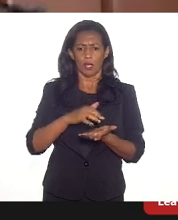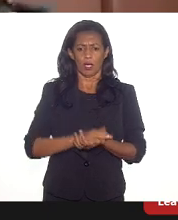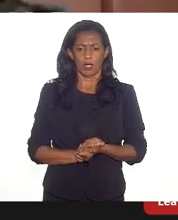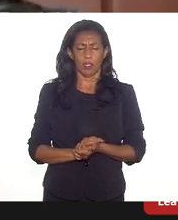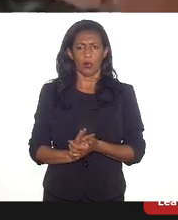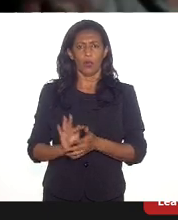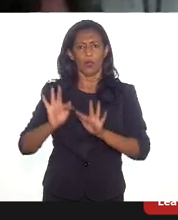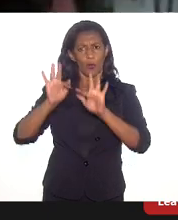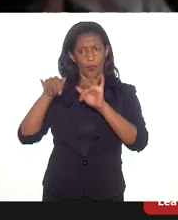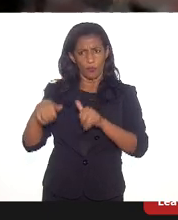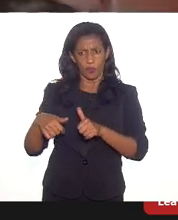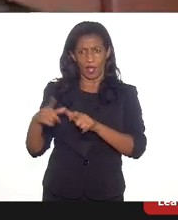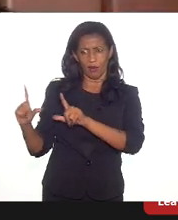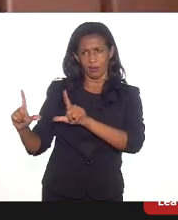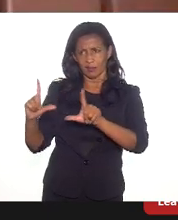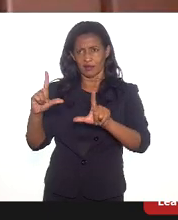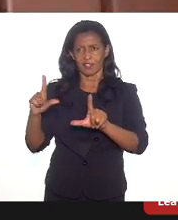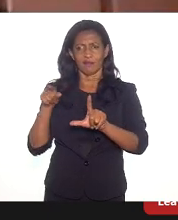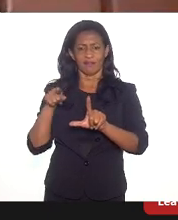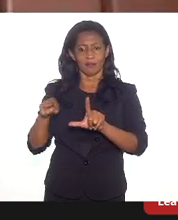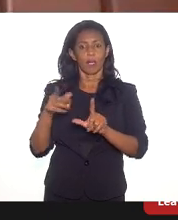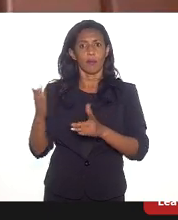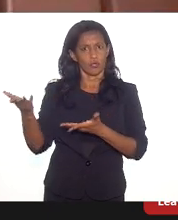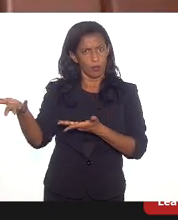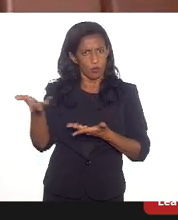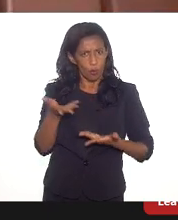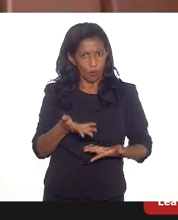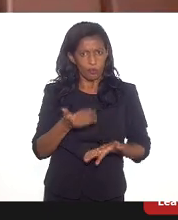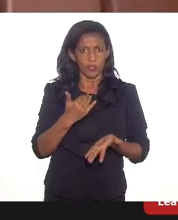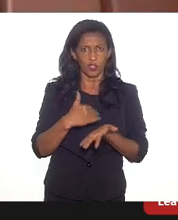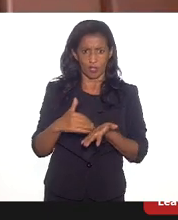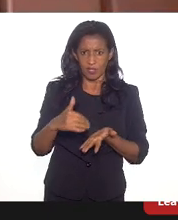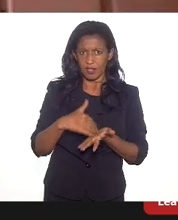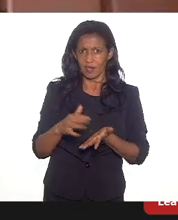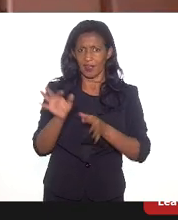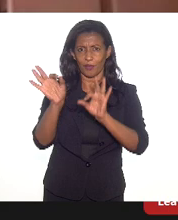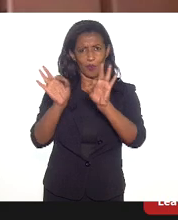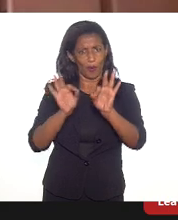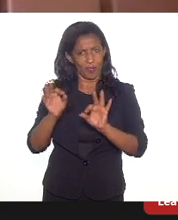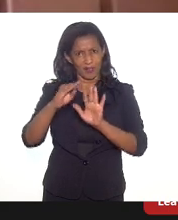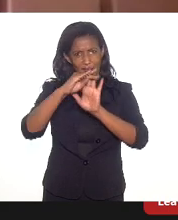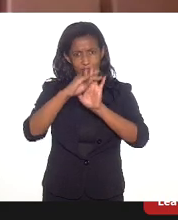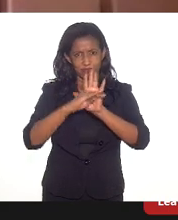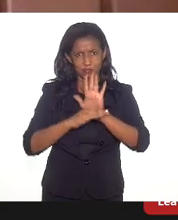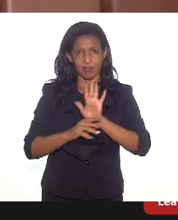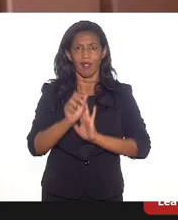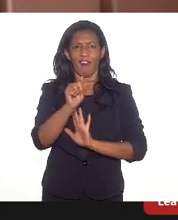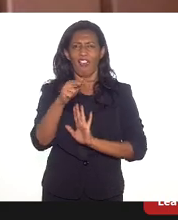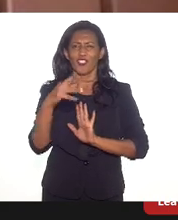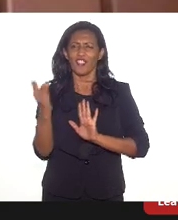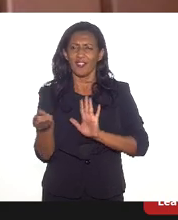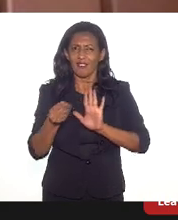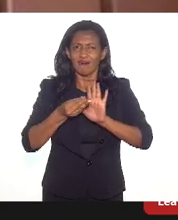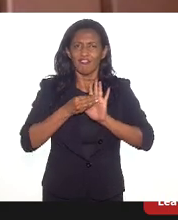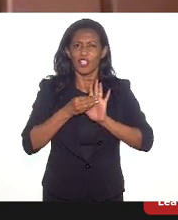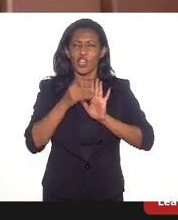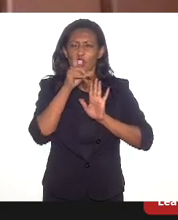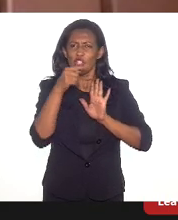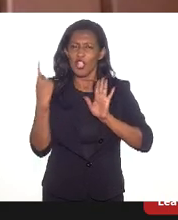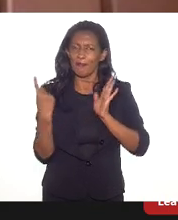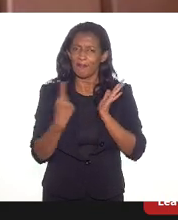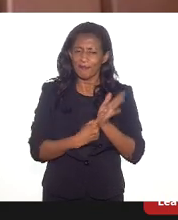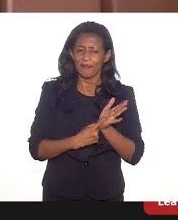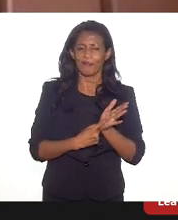fará uma saudação, mas já fica aqui o convite, viu, secretário, para organizar a sua agenda para quinta-feira e também